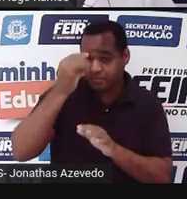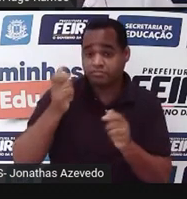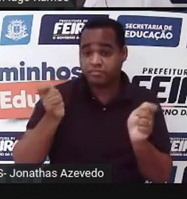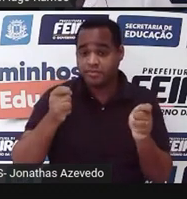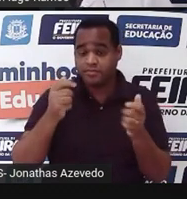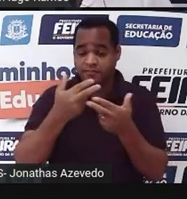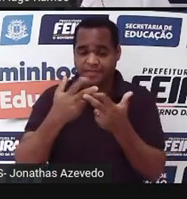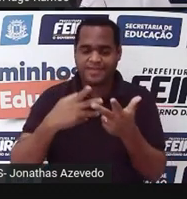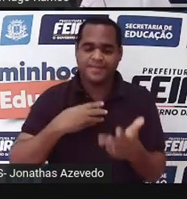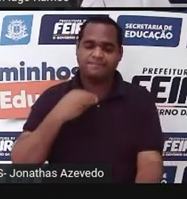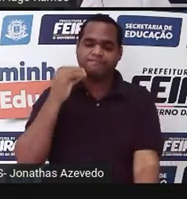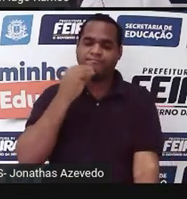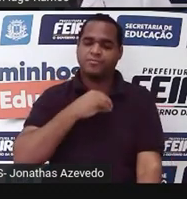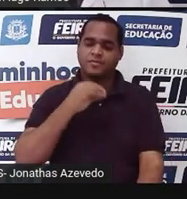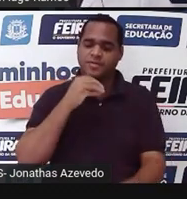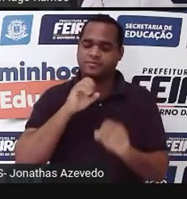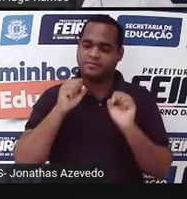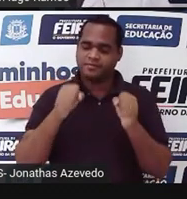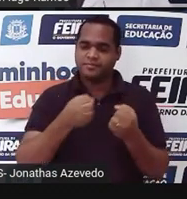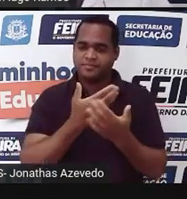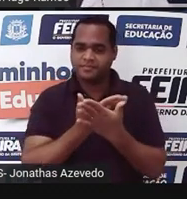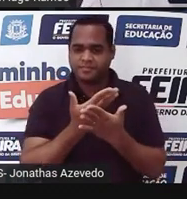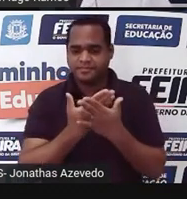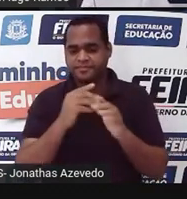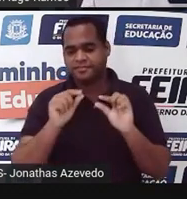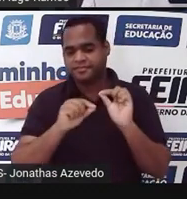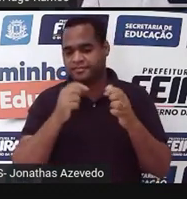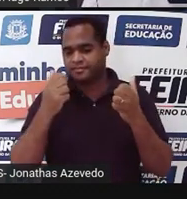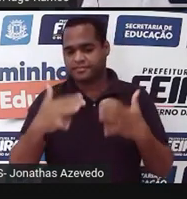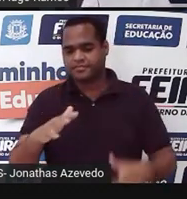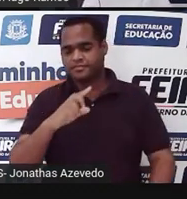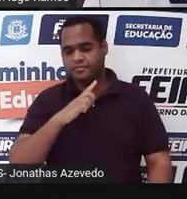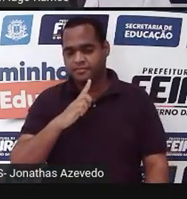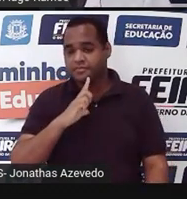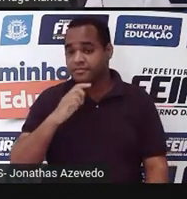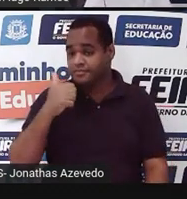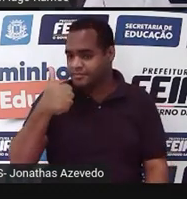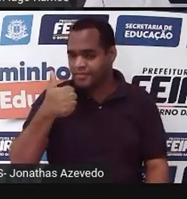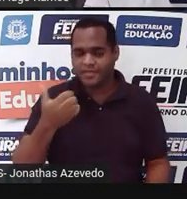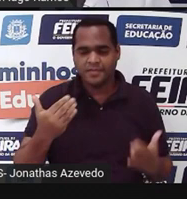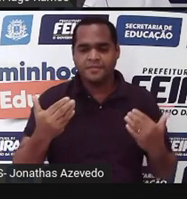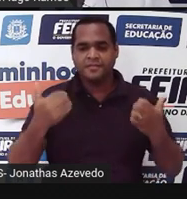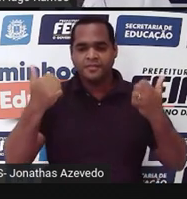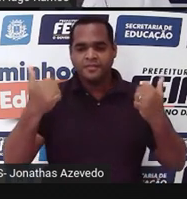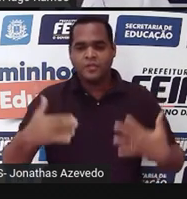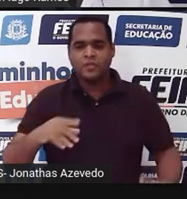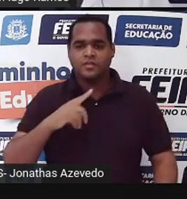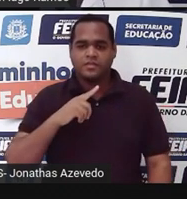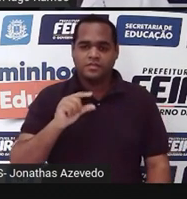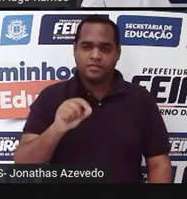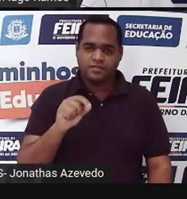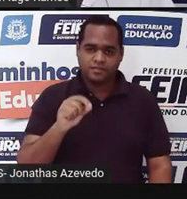a gente já teve a oportunidade de estudar. Beleza? Então, vamos lá. Vem comigo, olha só.